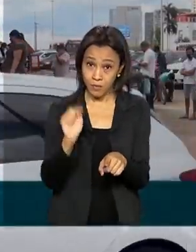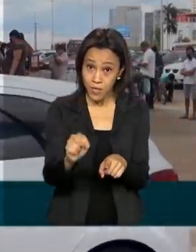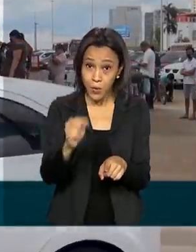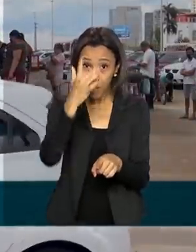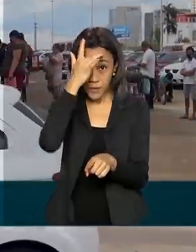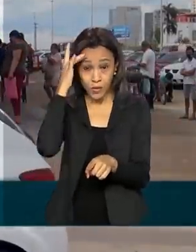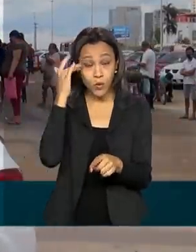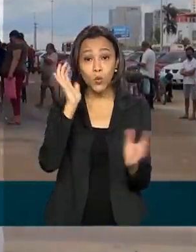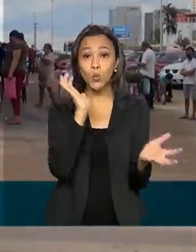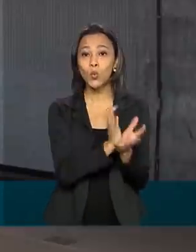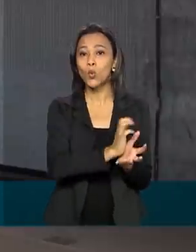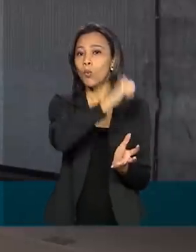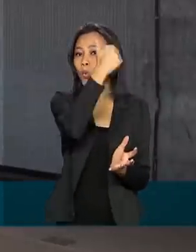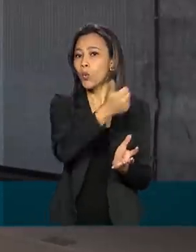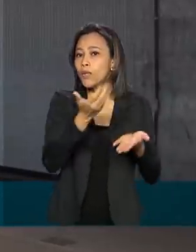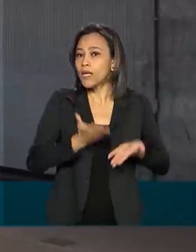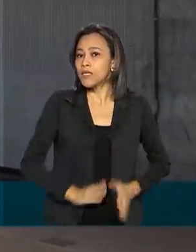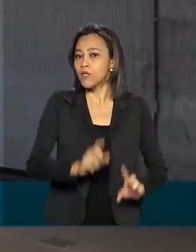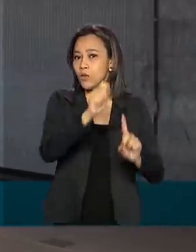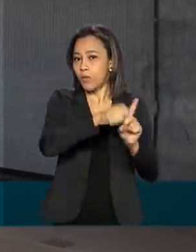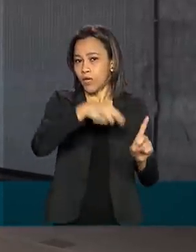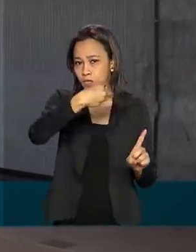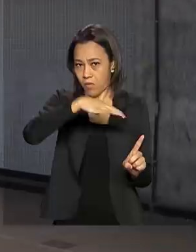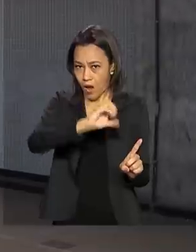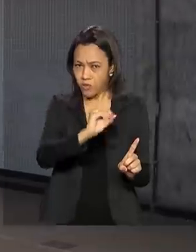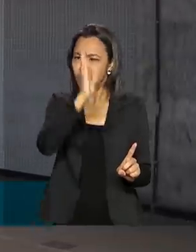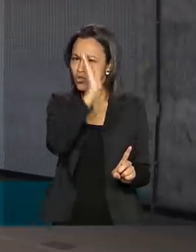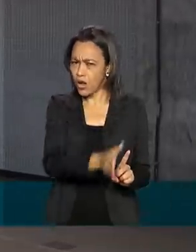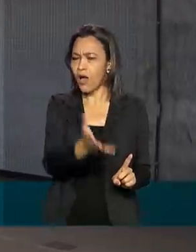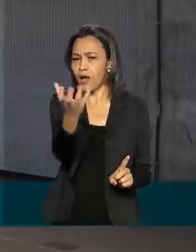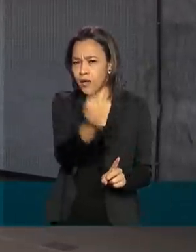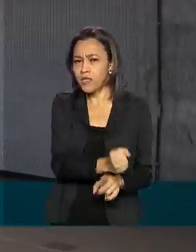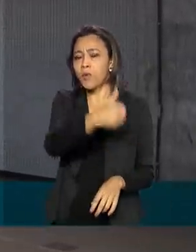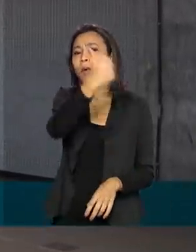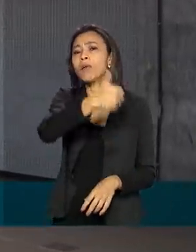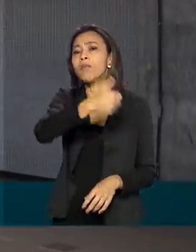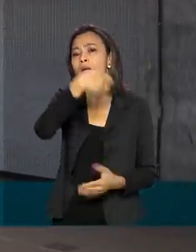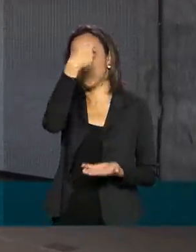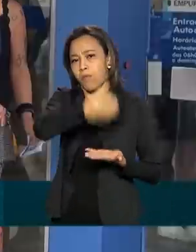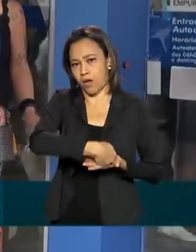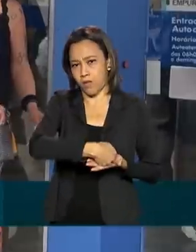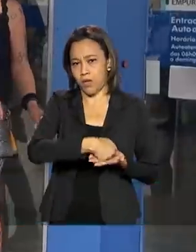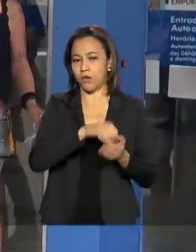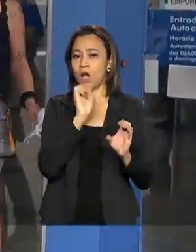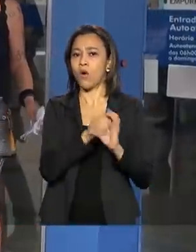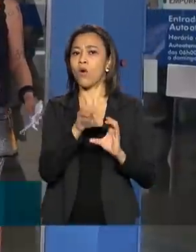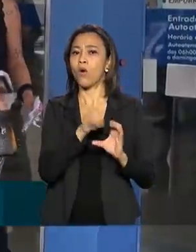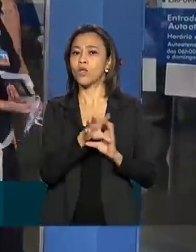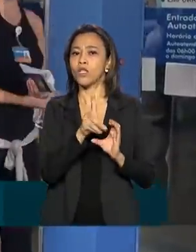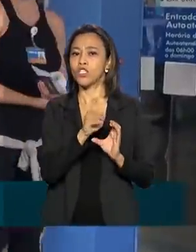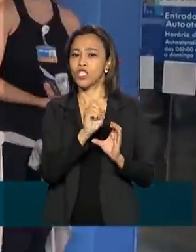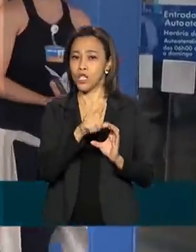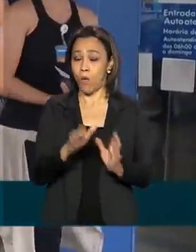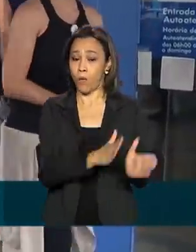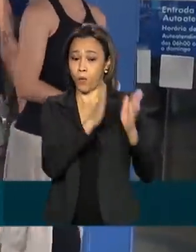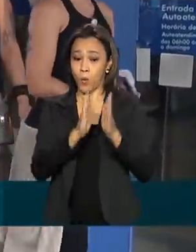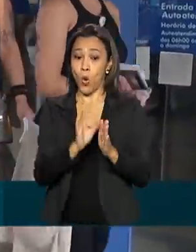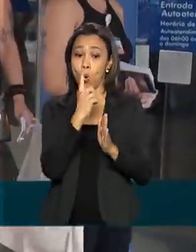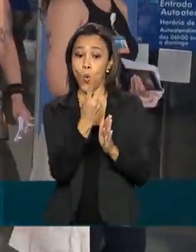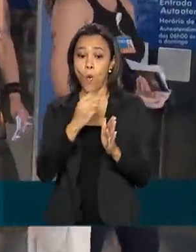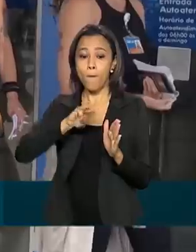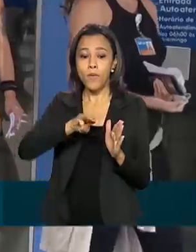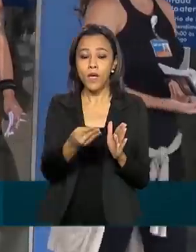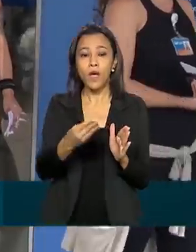do ciclo 1, nascidos em março, receberam uma das parcelas do auxílio na conta digital. Já 1 milhão e 900